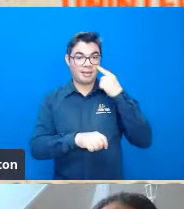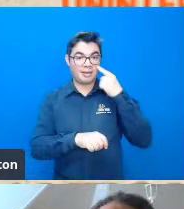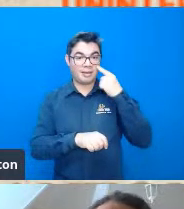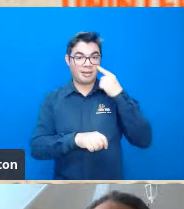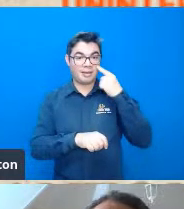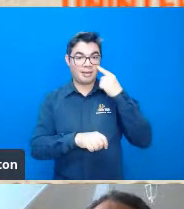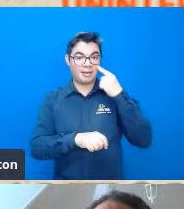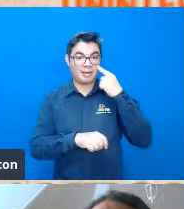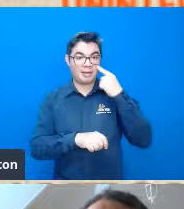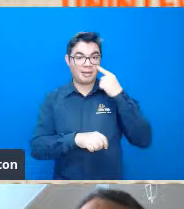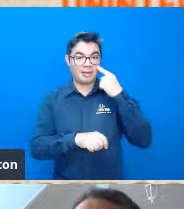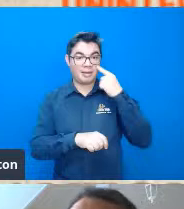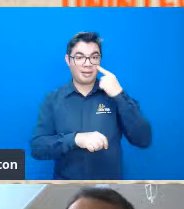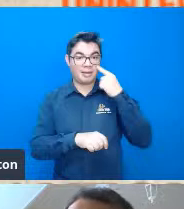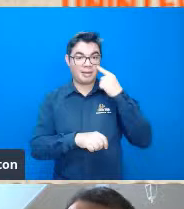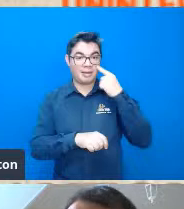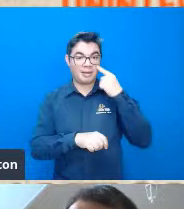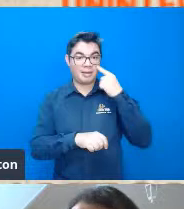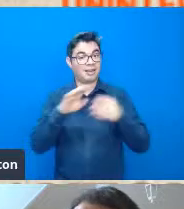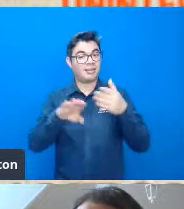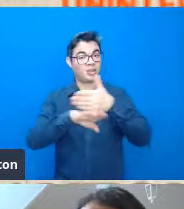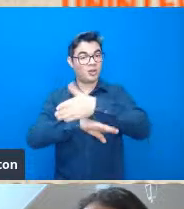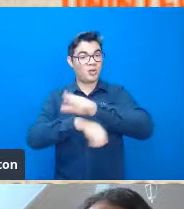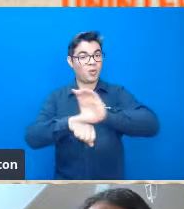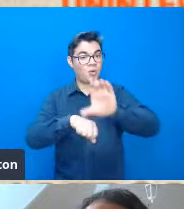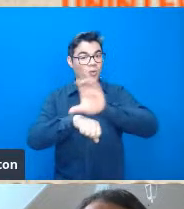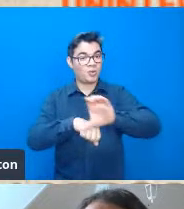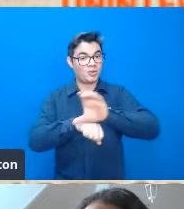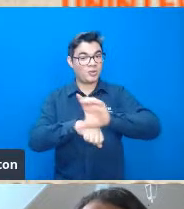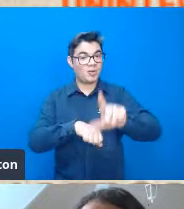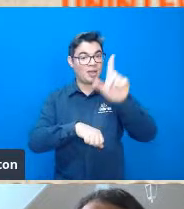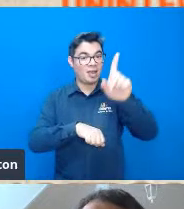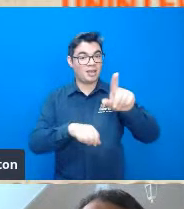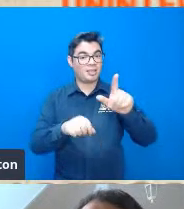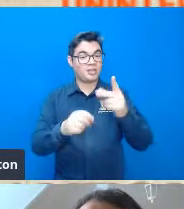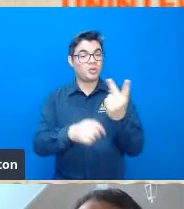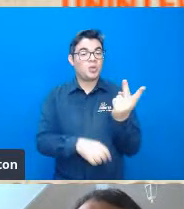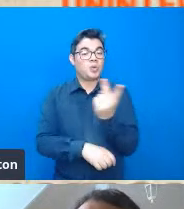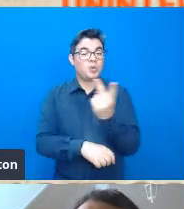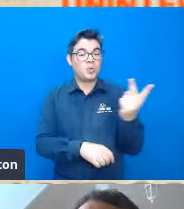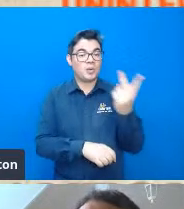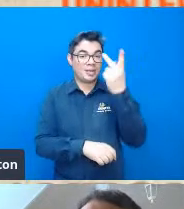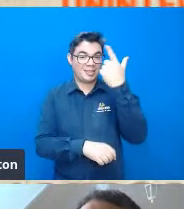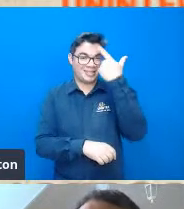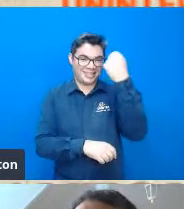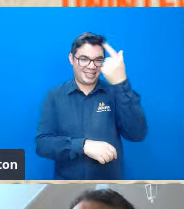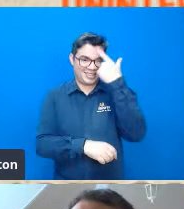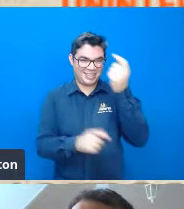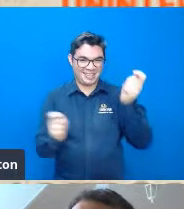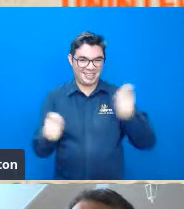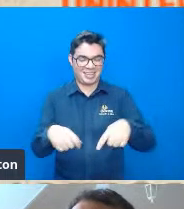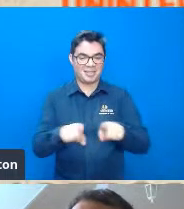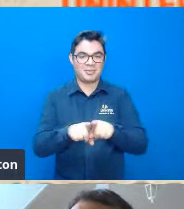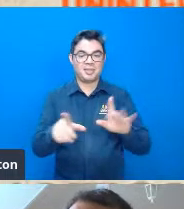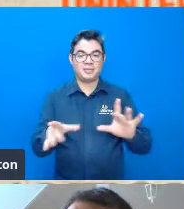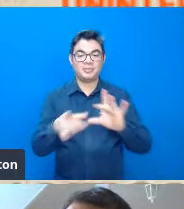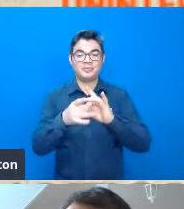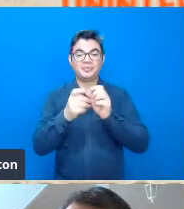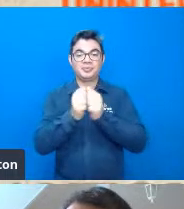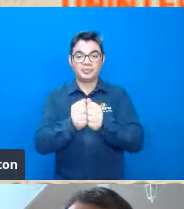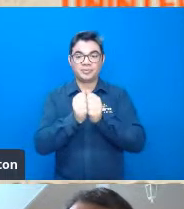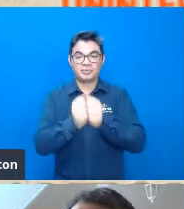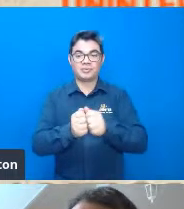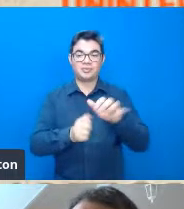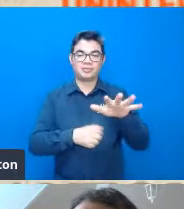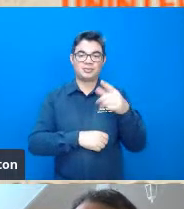na época era o curso de geografia e história né uma graduação conjunta de geografia e história e isso se deu no início